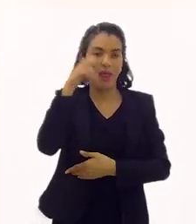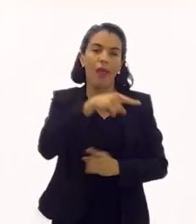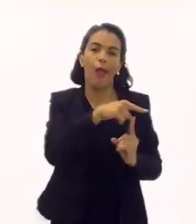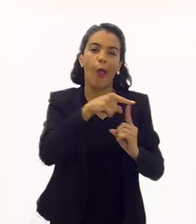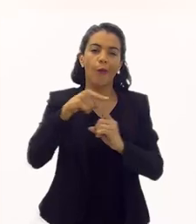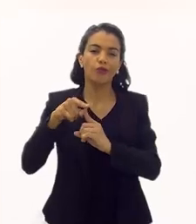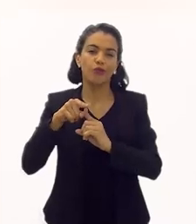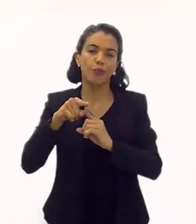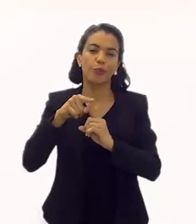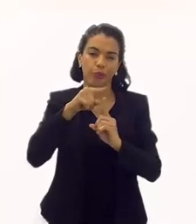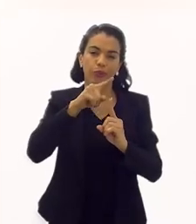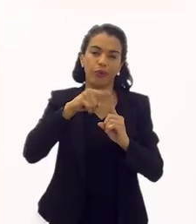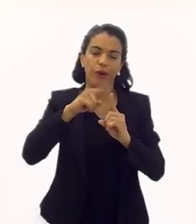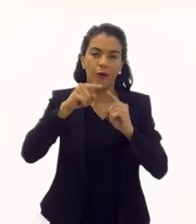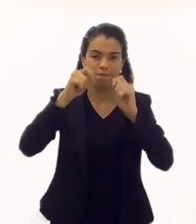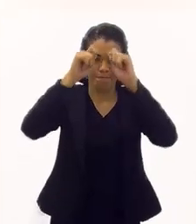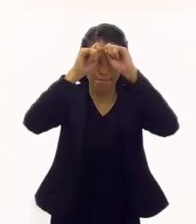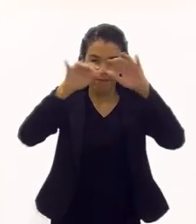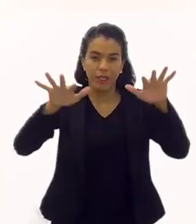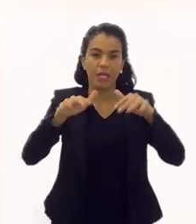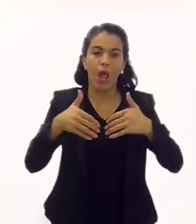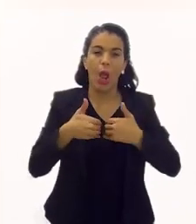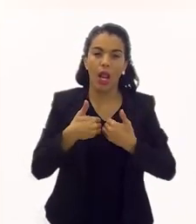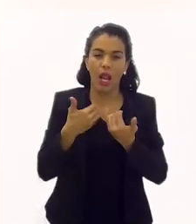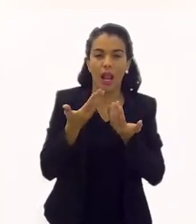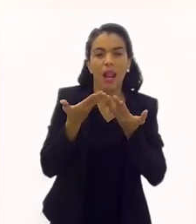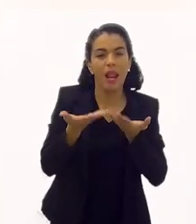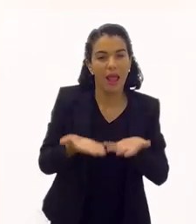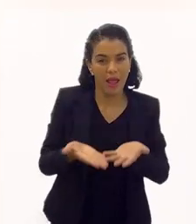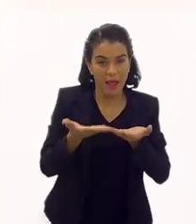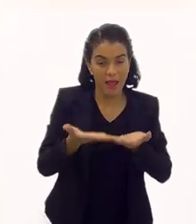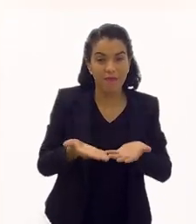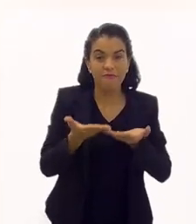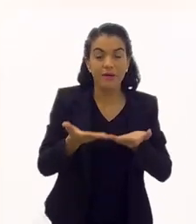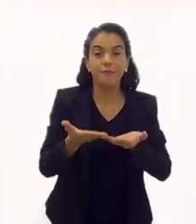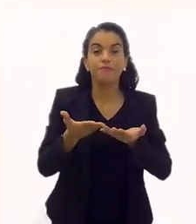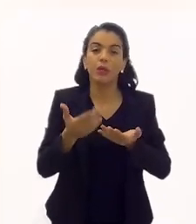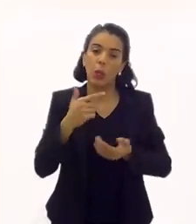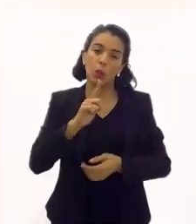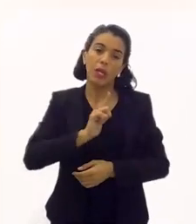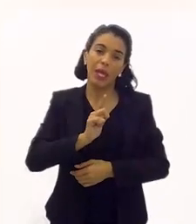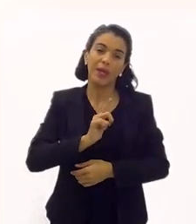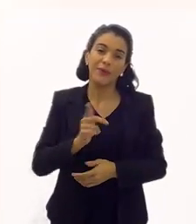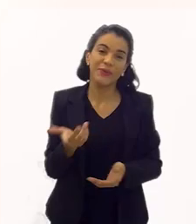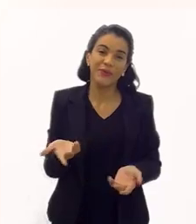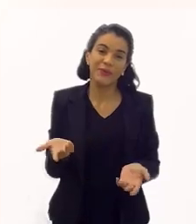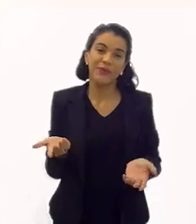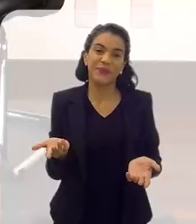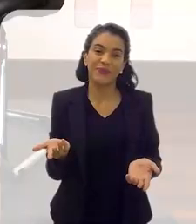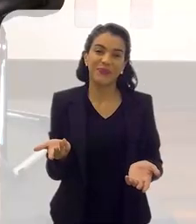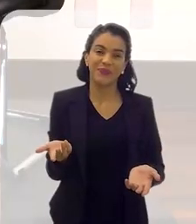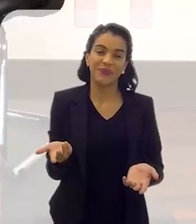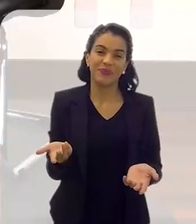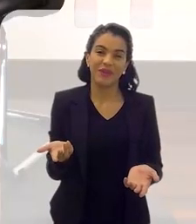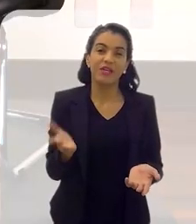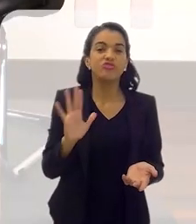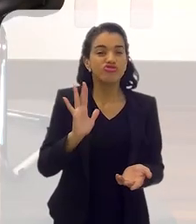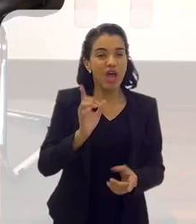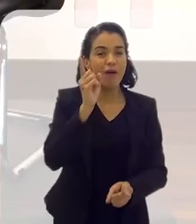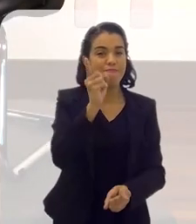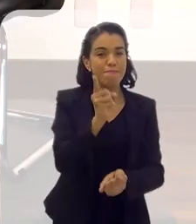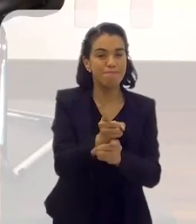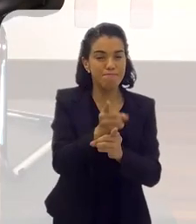hoje eu sei que isso é um tipo de autismo, um autismo leve, M5, que eu tenho. Quer dizer,